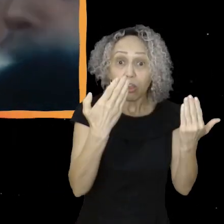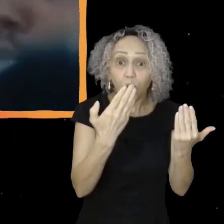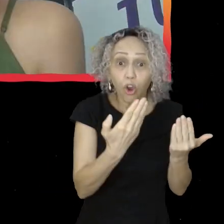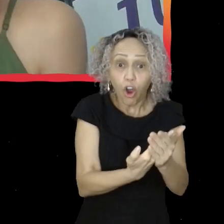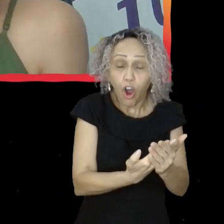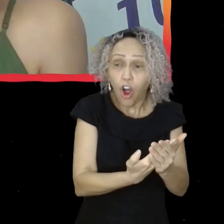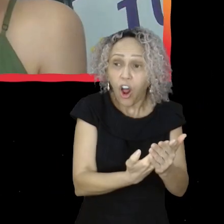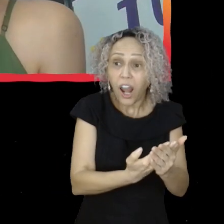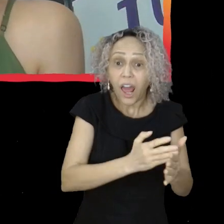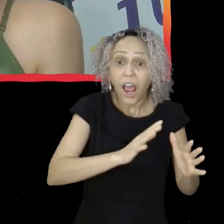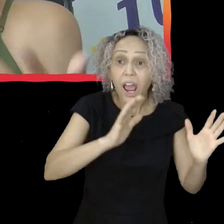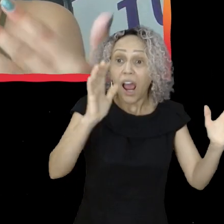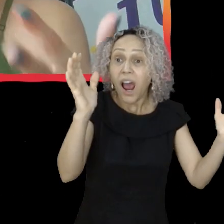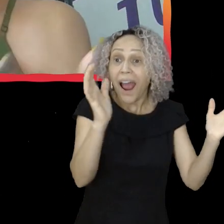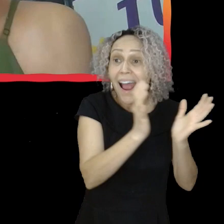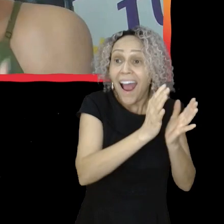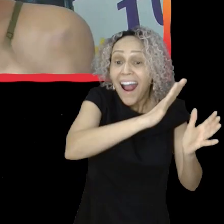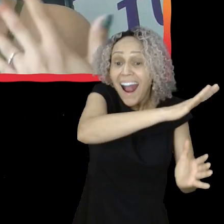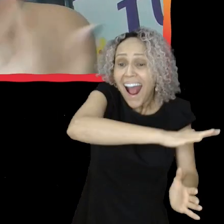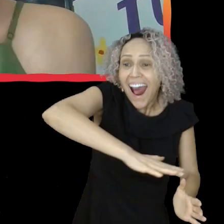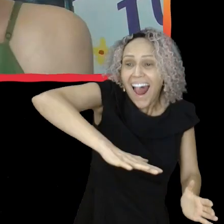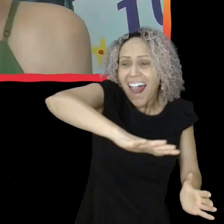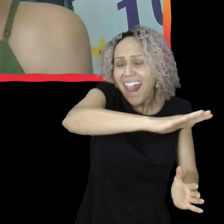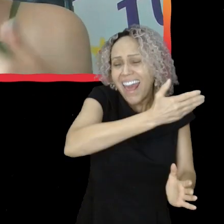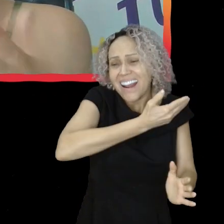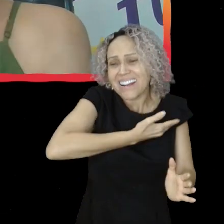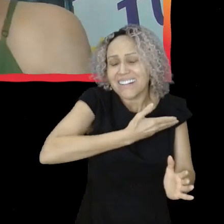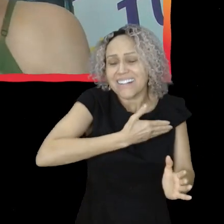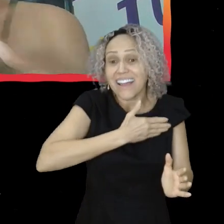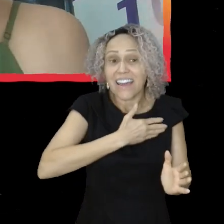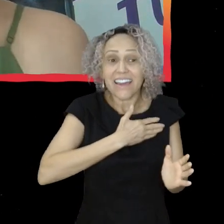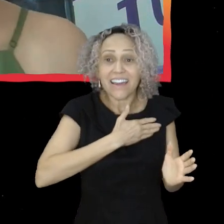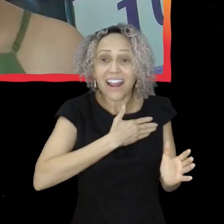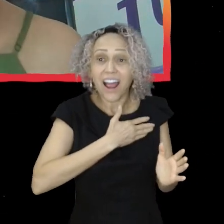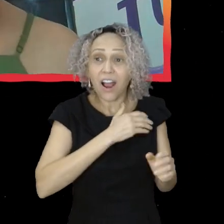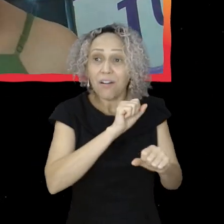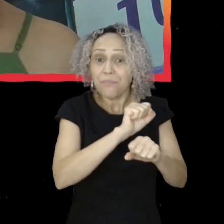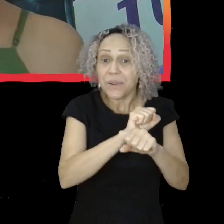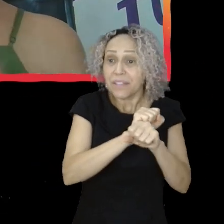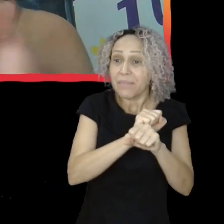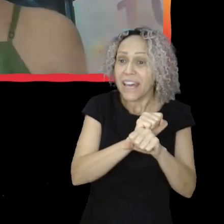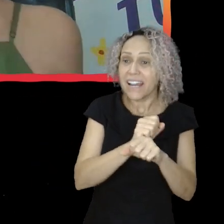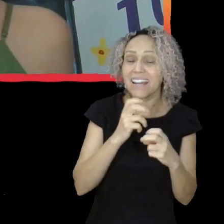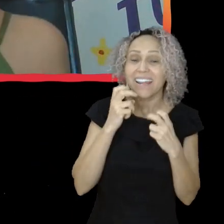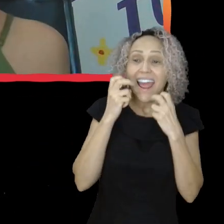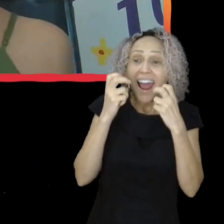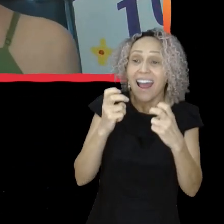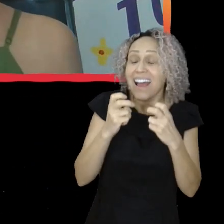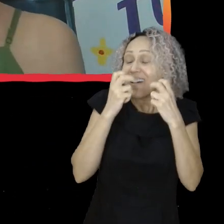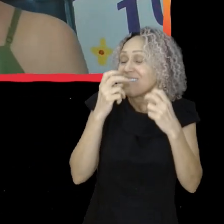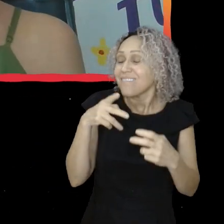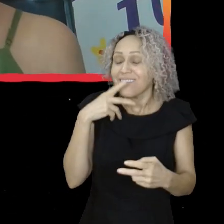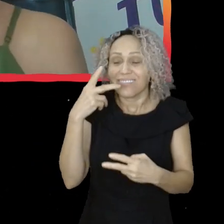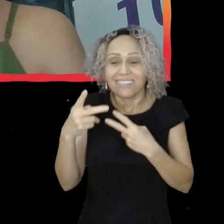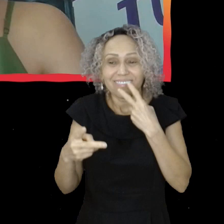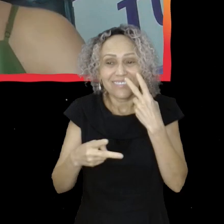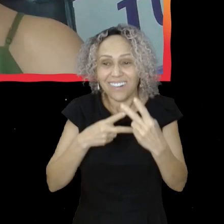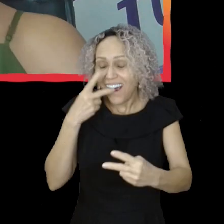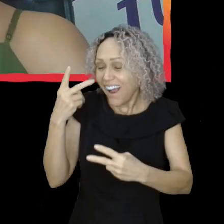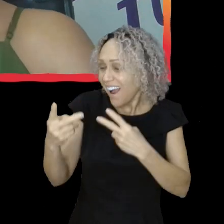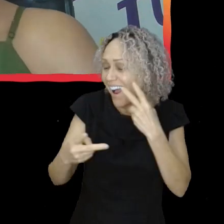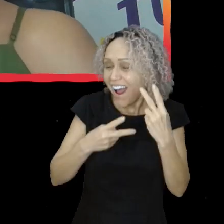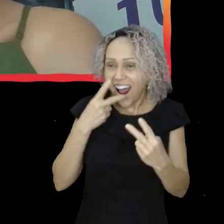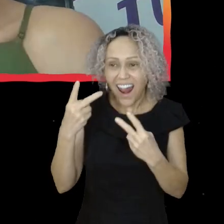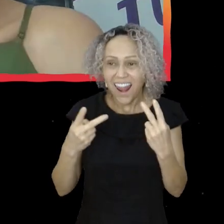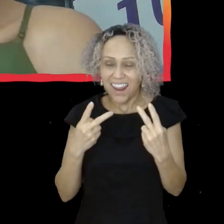E eu fiquei, tipo, cara, mas o que que tá acontecendo? Nisso, meu celular tinha acabado a bateria, então eu não tava vendo nada, nem queria ver celular, assim, tô cansada que eu tava.